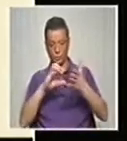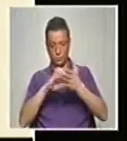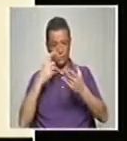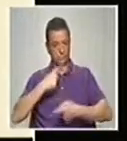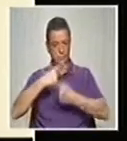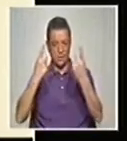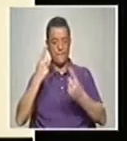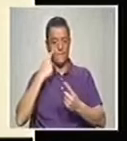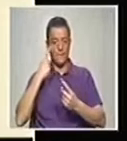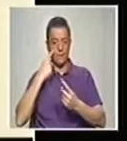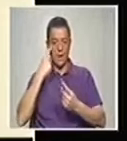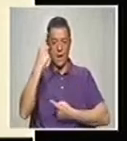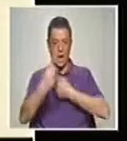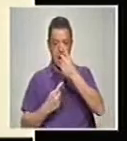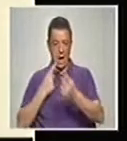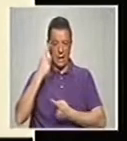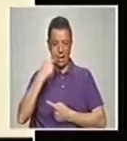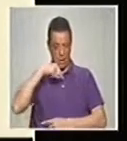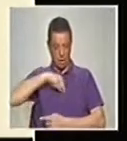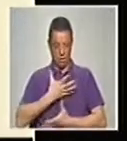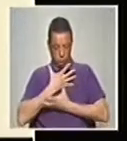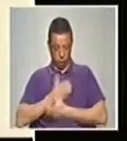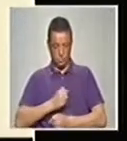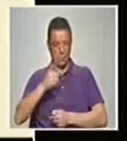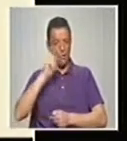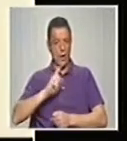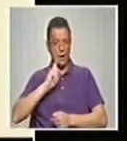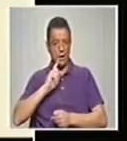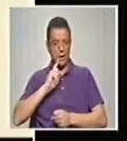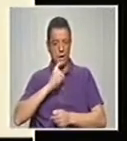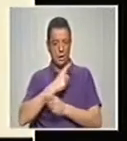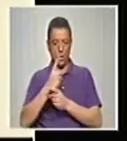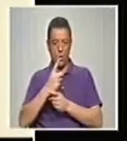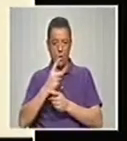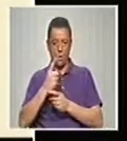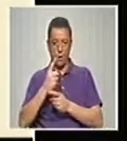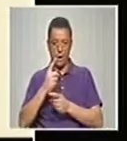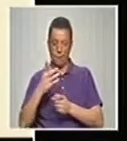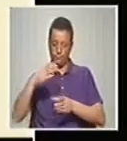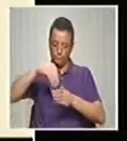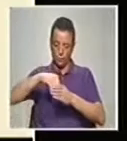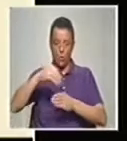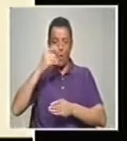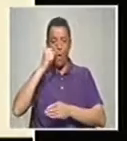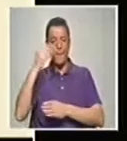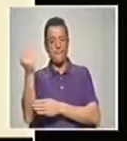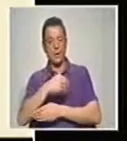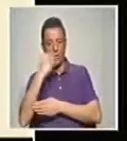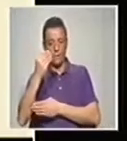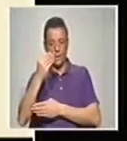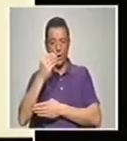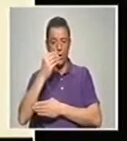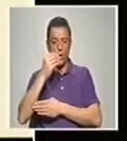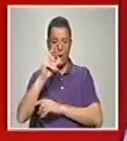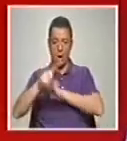tempo. Portanto, alguém que por ser humilhada, porque é uma mulher mais velha, que se envolve com um homem mais novo, é trocada, o homem